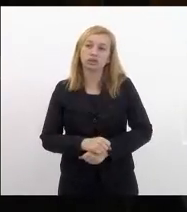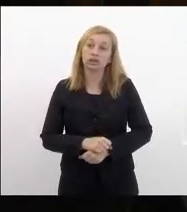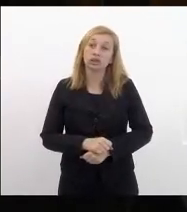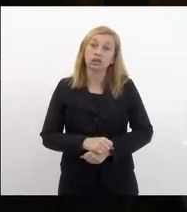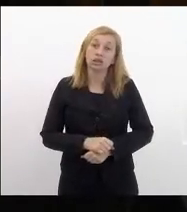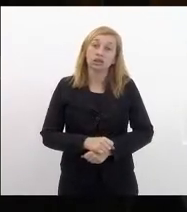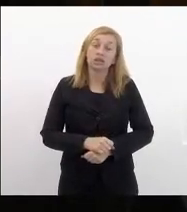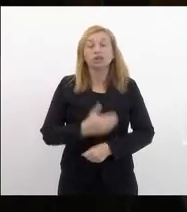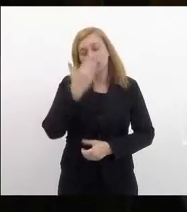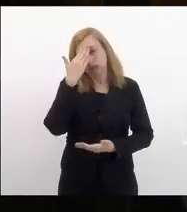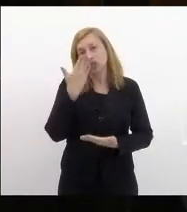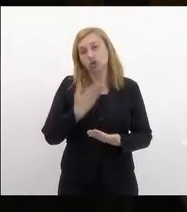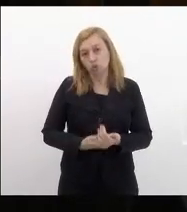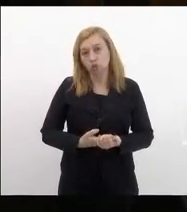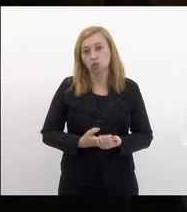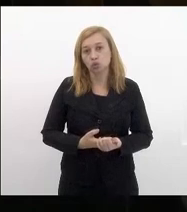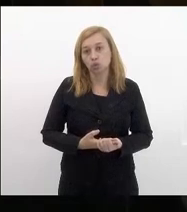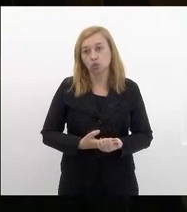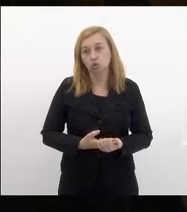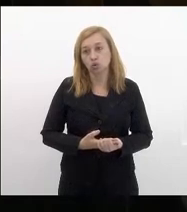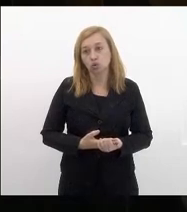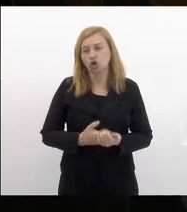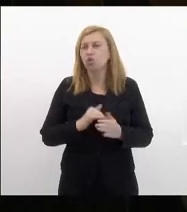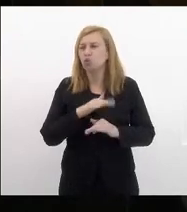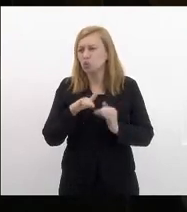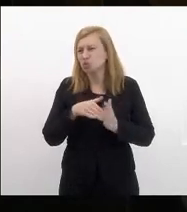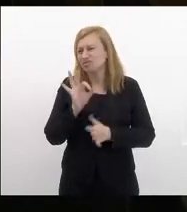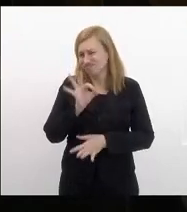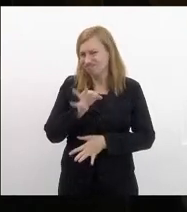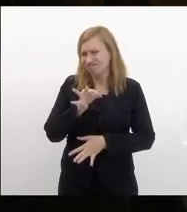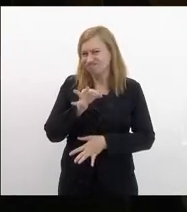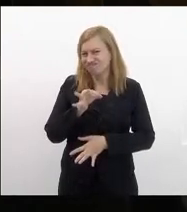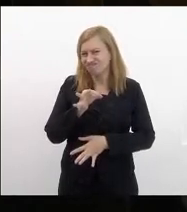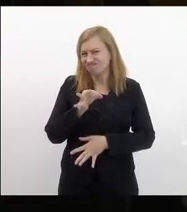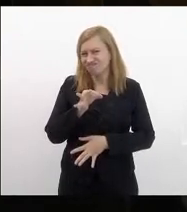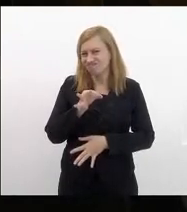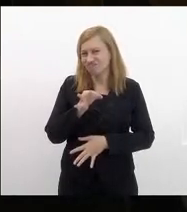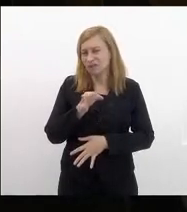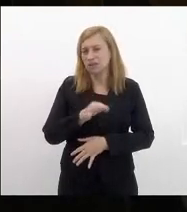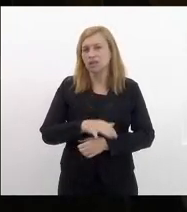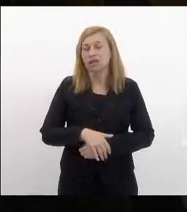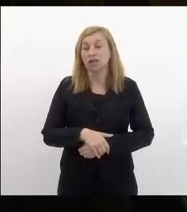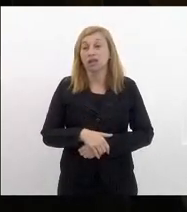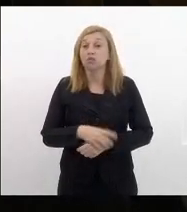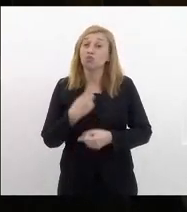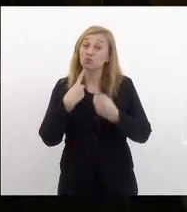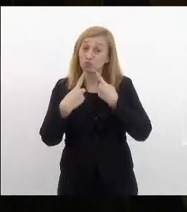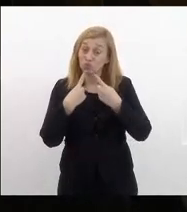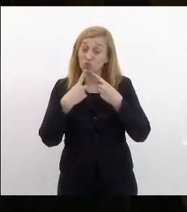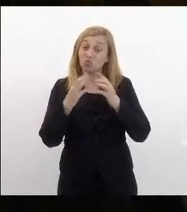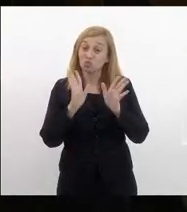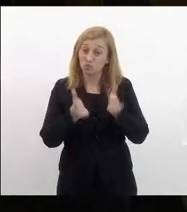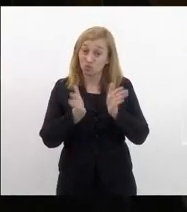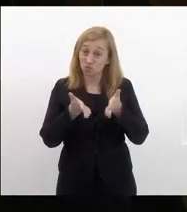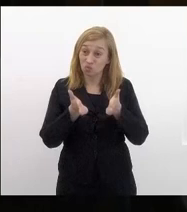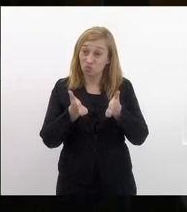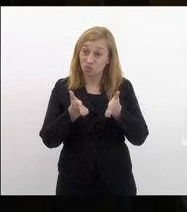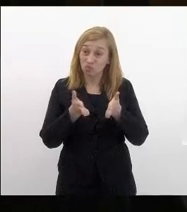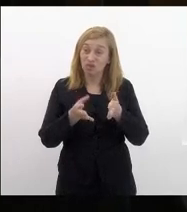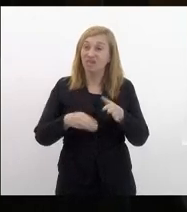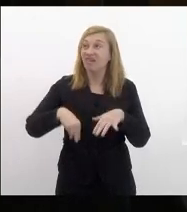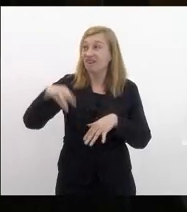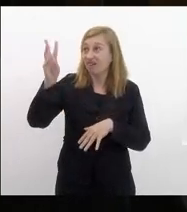e acredito com toda sinceridade que essa discussão hoje em dia de quem